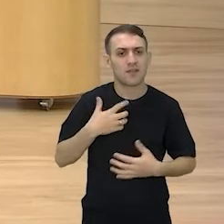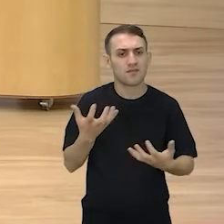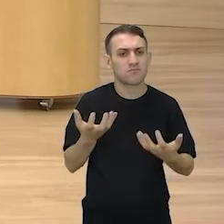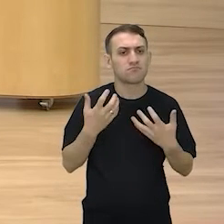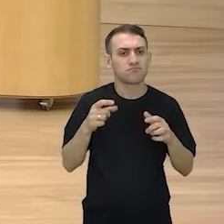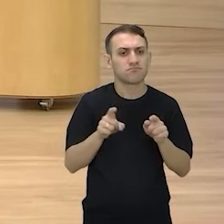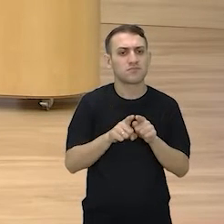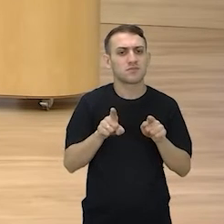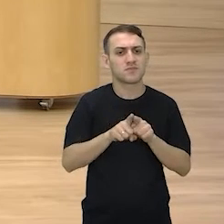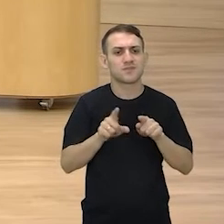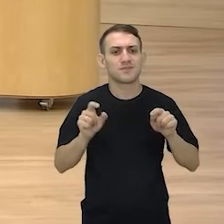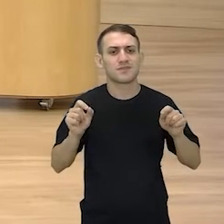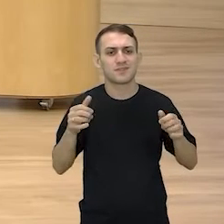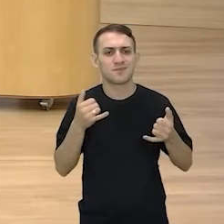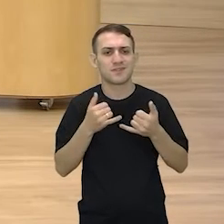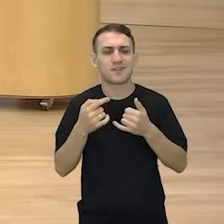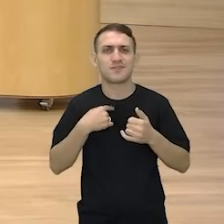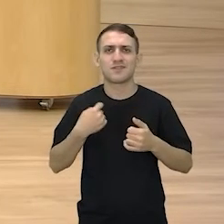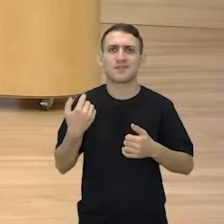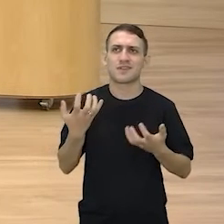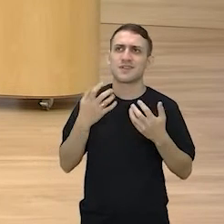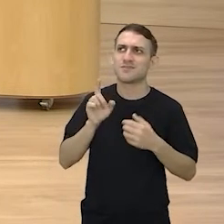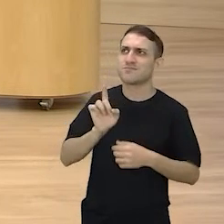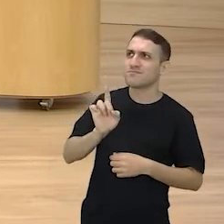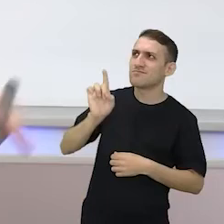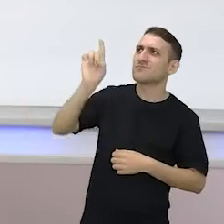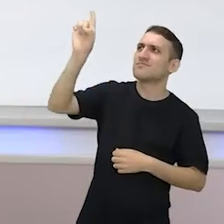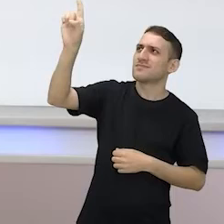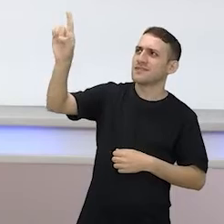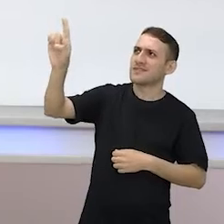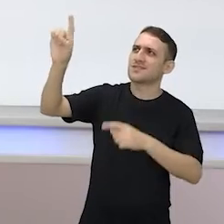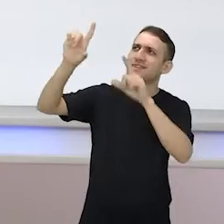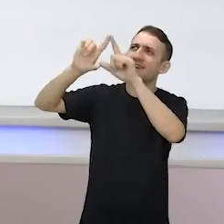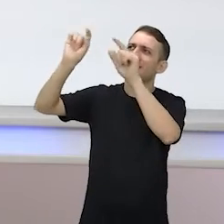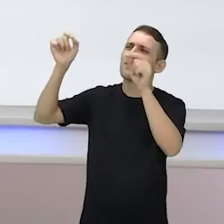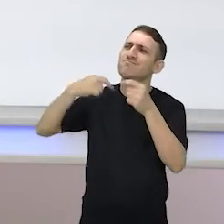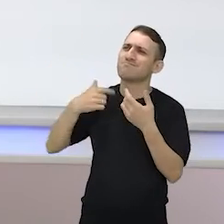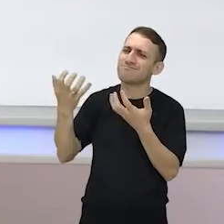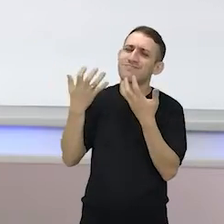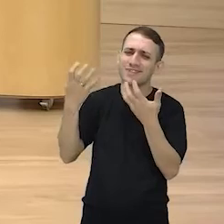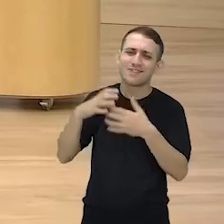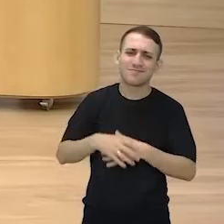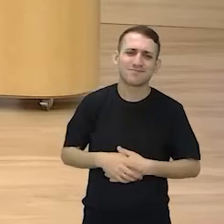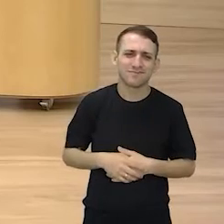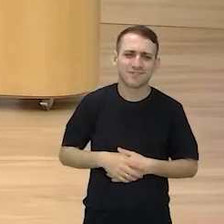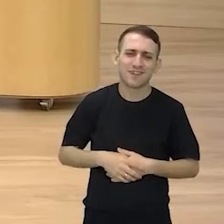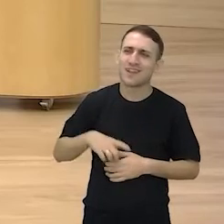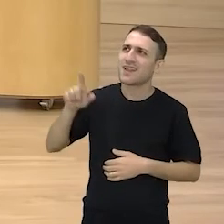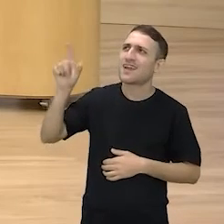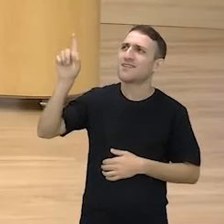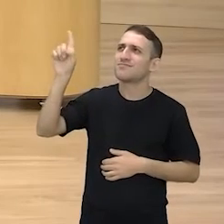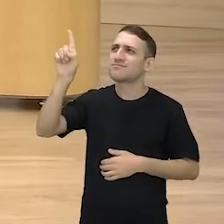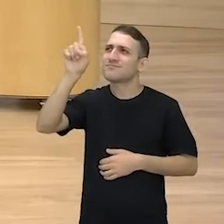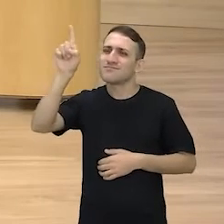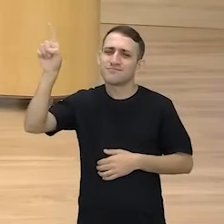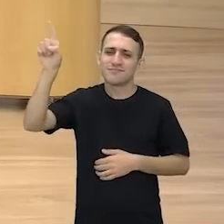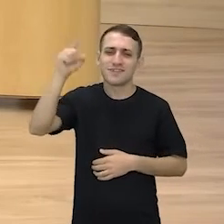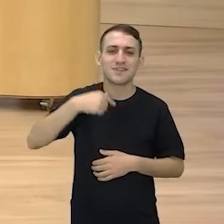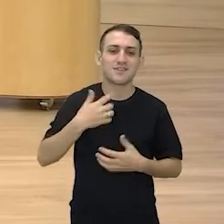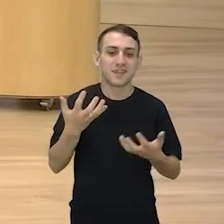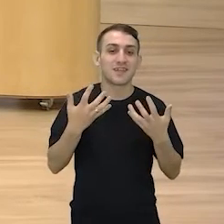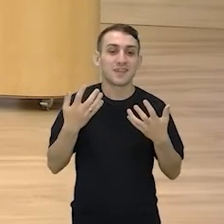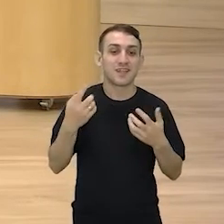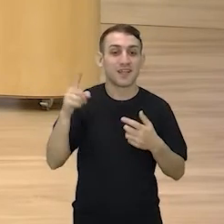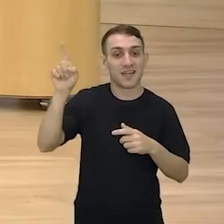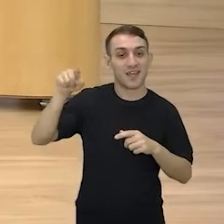na, sabe, na lua. Eu queria ir num foguete. Eu queria. É? Calar a flutuinha. É bom porque lá a